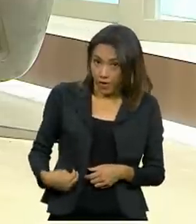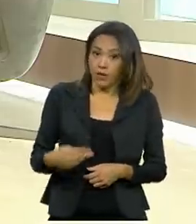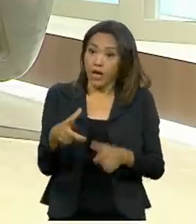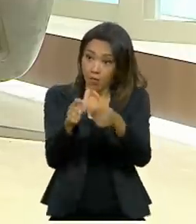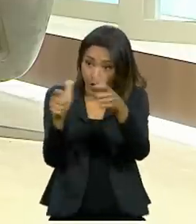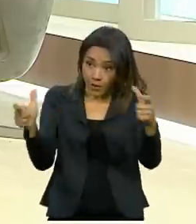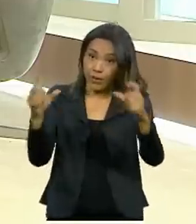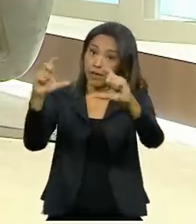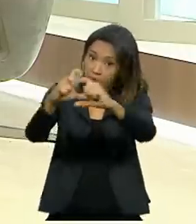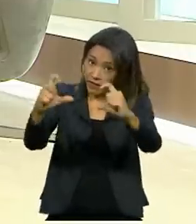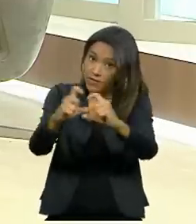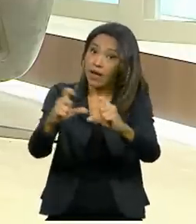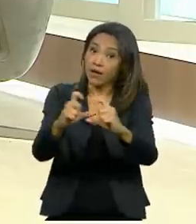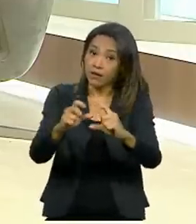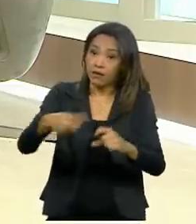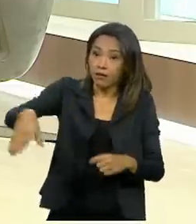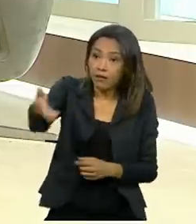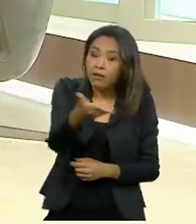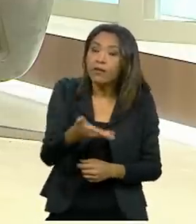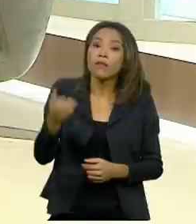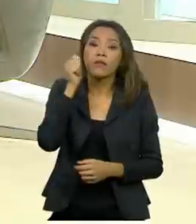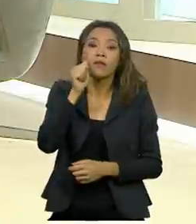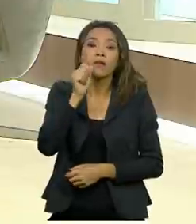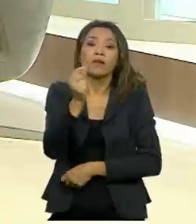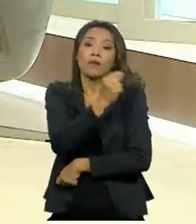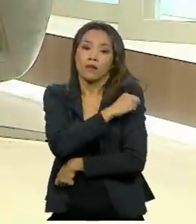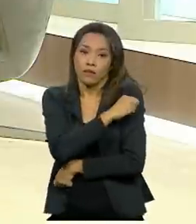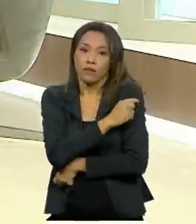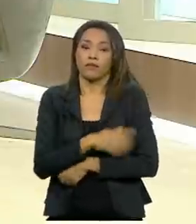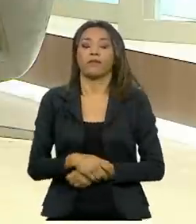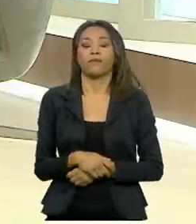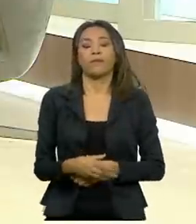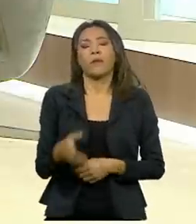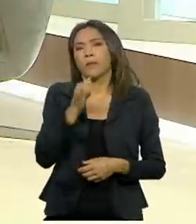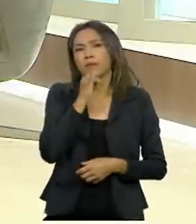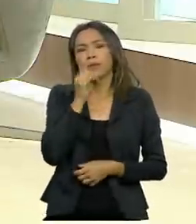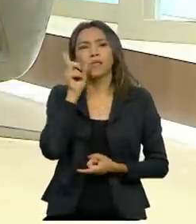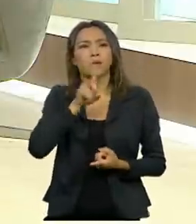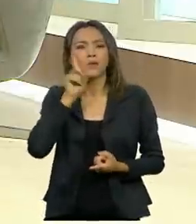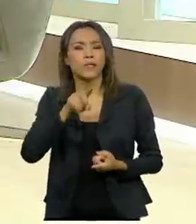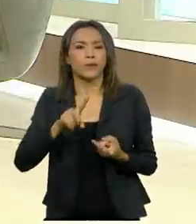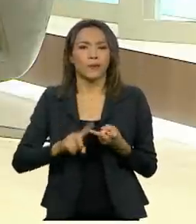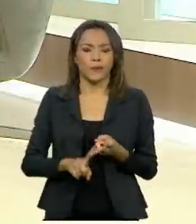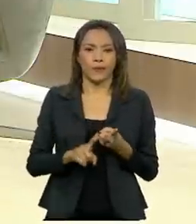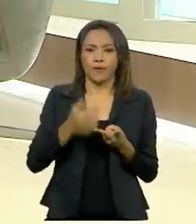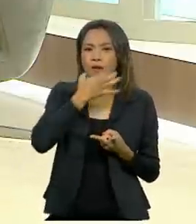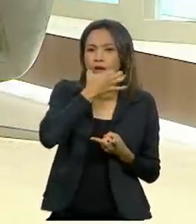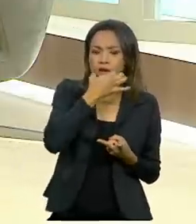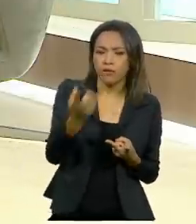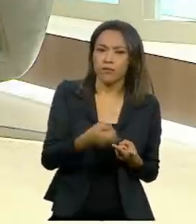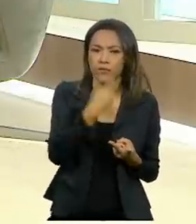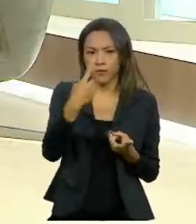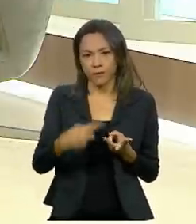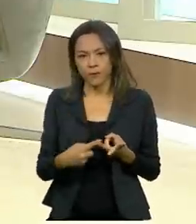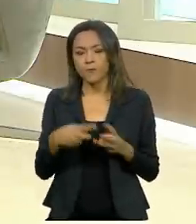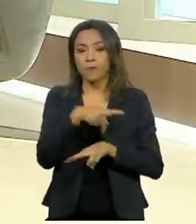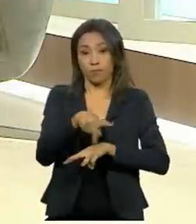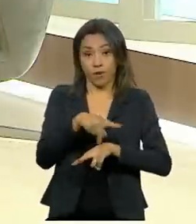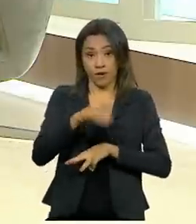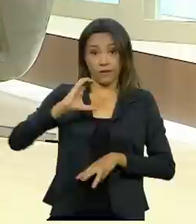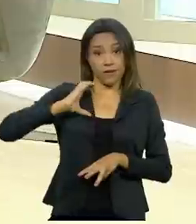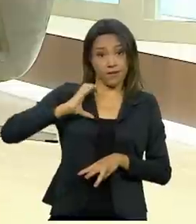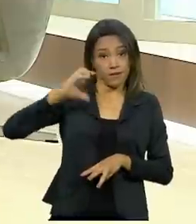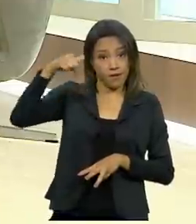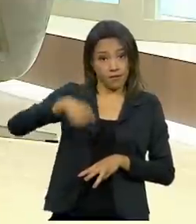Eu destaco que outros países, como os Estados Unidos, o Reino Unido, o Canadá,